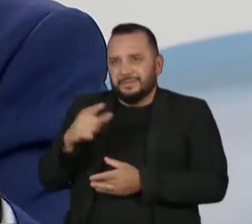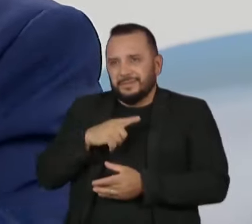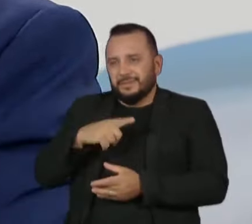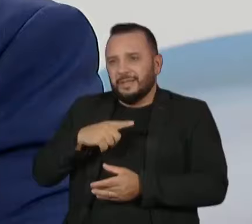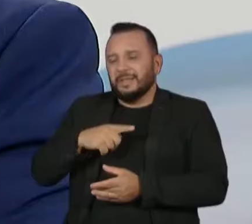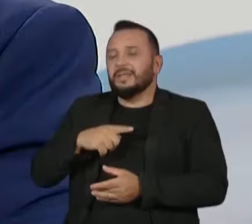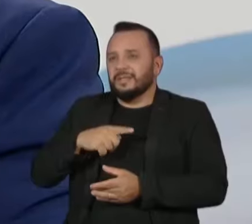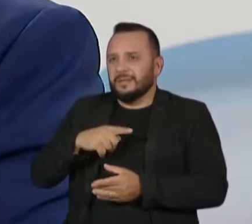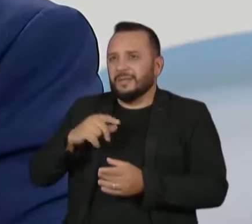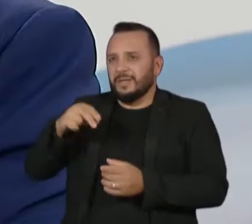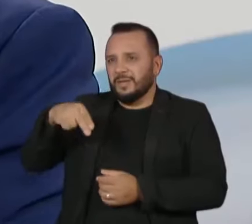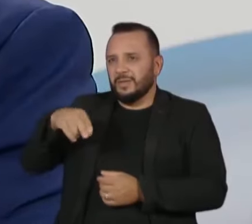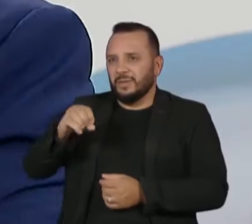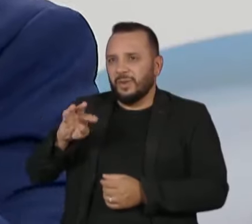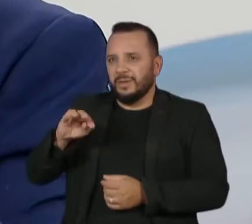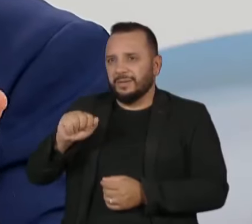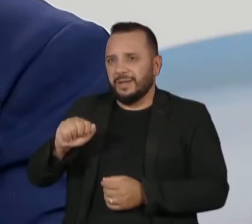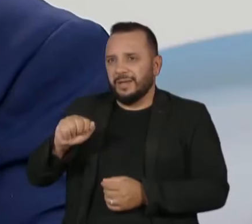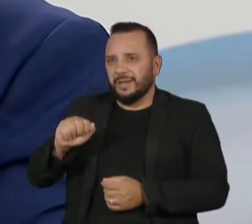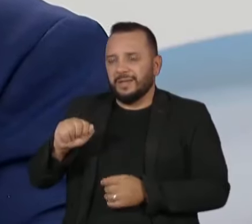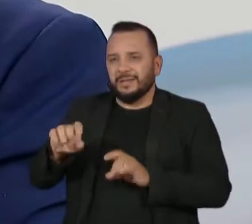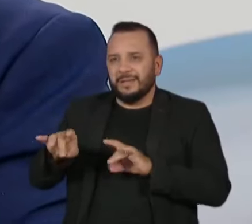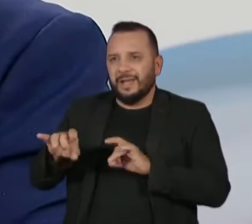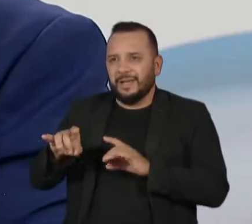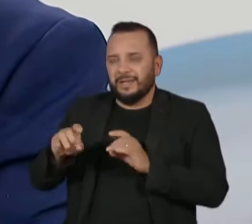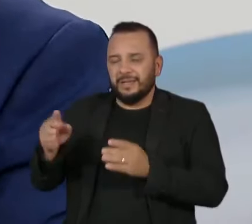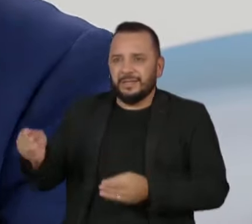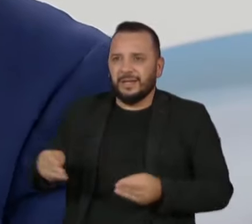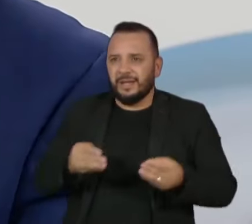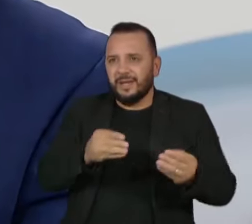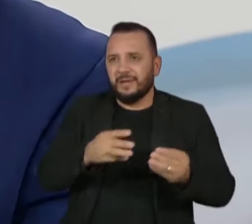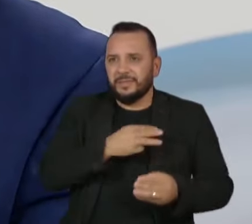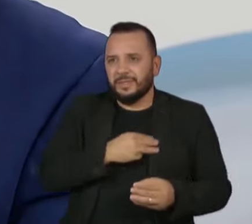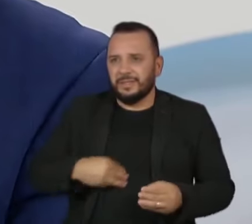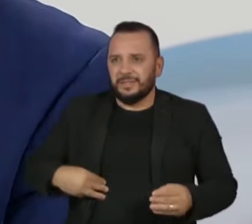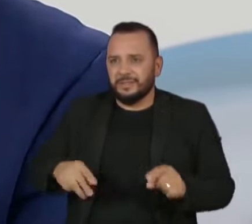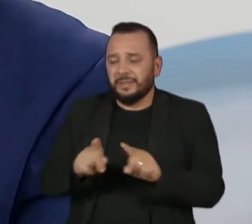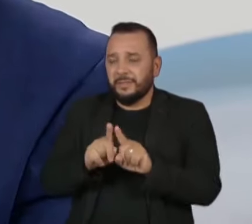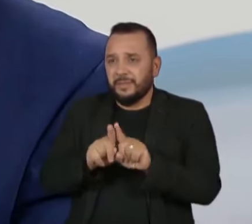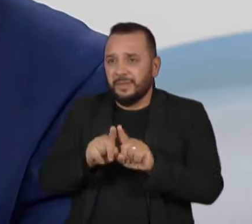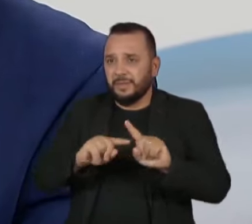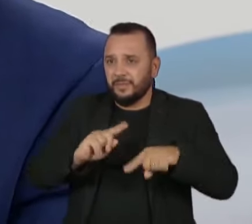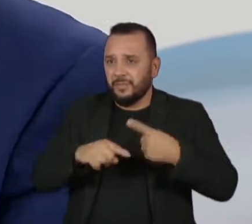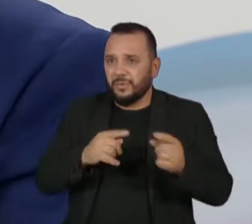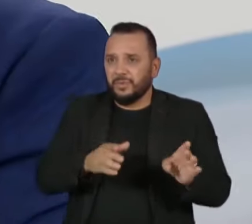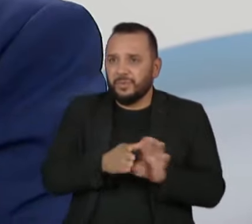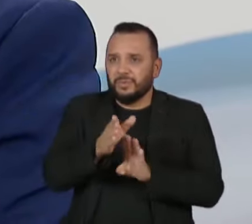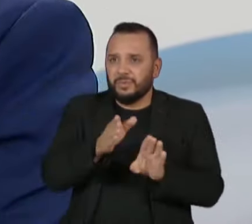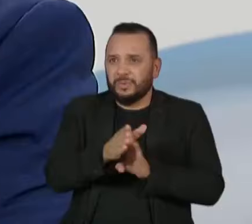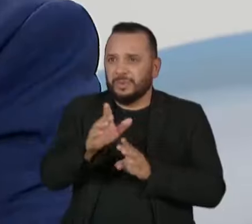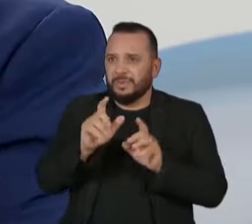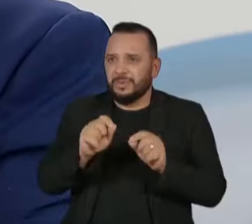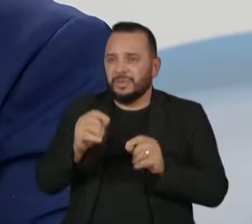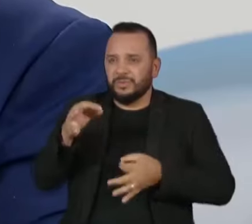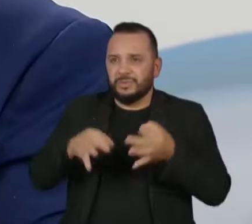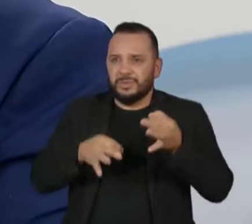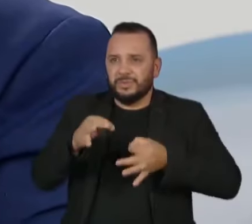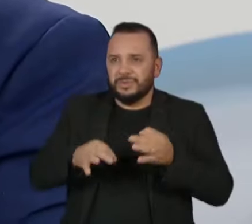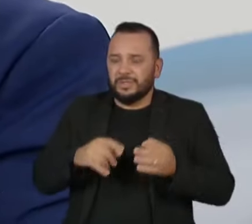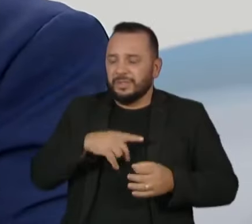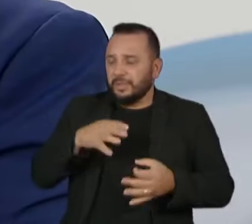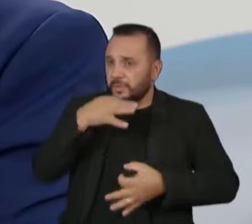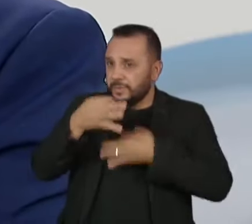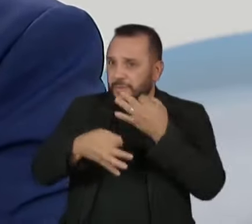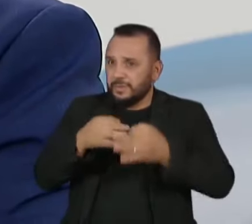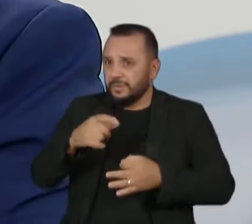nota técnica, para o gabinete do ministro. Ao chegar no gabinete do ministro, eles vão para a consultoria jurídica, que dá um parecer. Quando eles chegam na